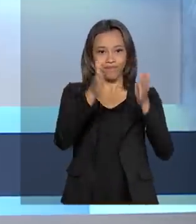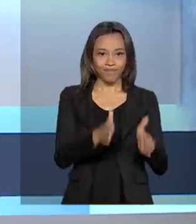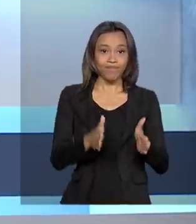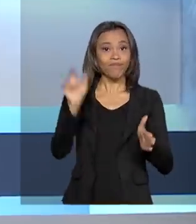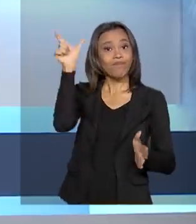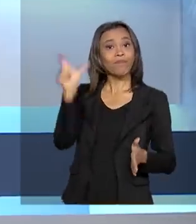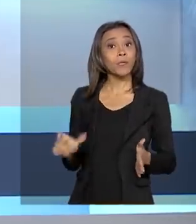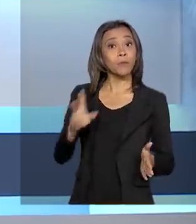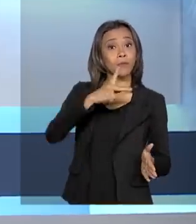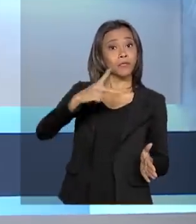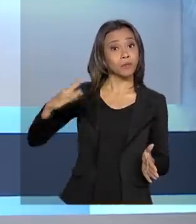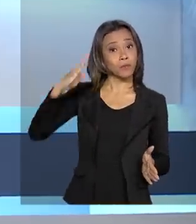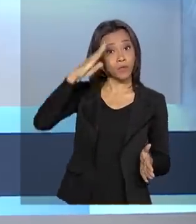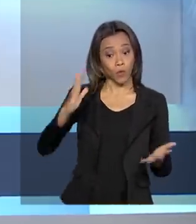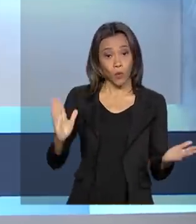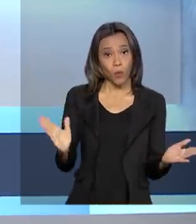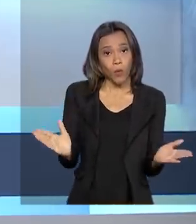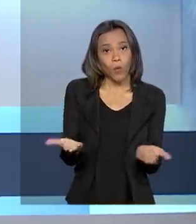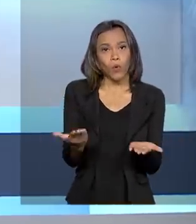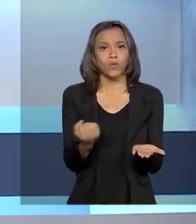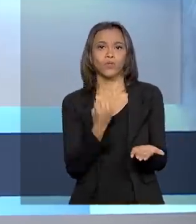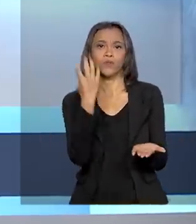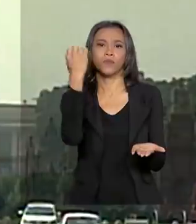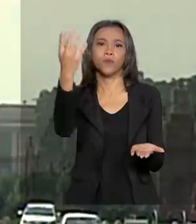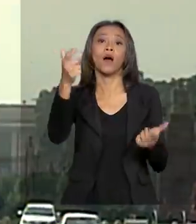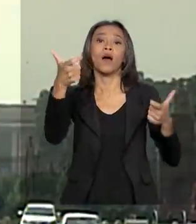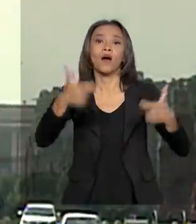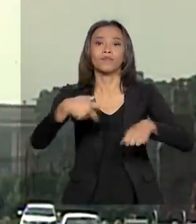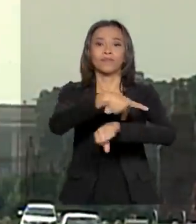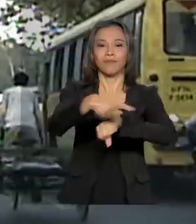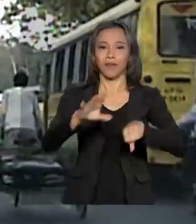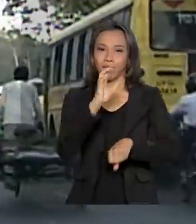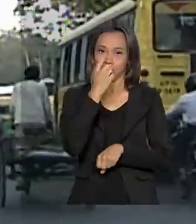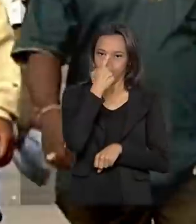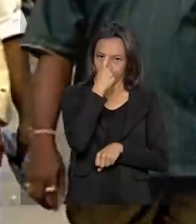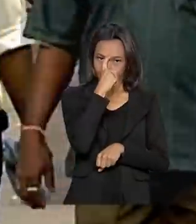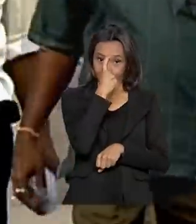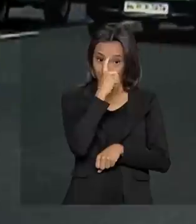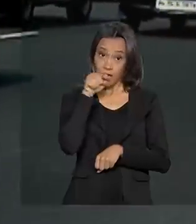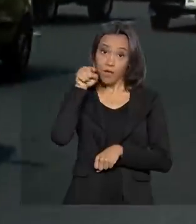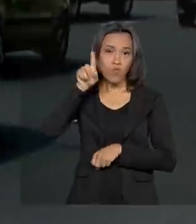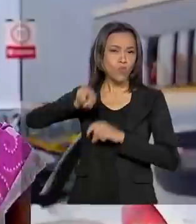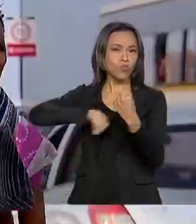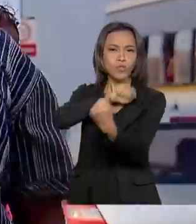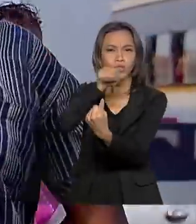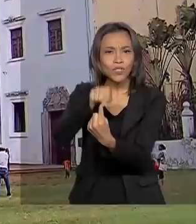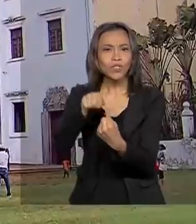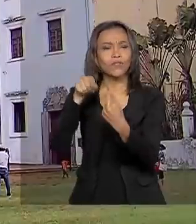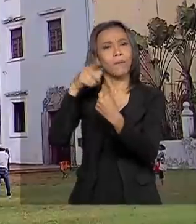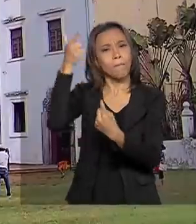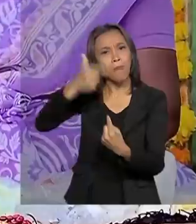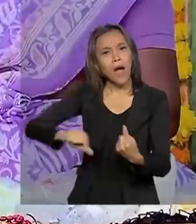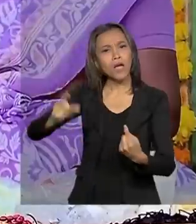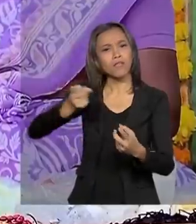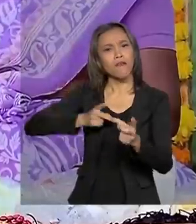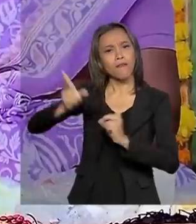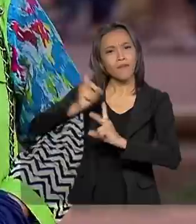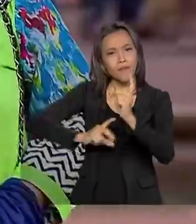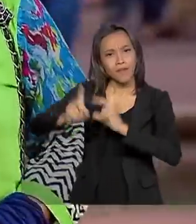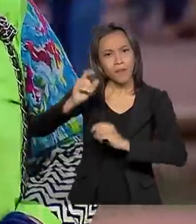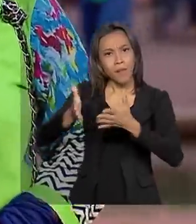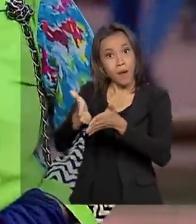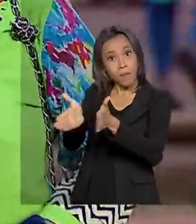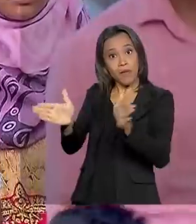Presidente Jair Bolsonaro embarca hoje para a Índia. No país asiático busca ampliar o comércio que ainda é pequeno. O